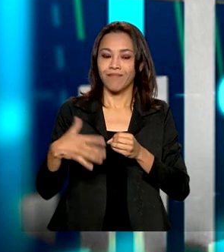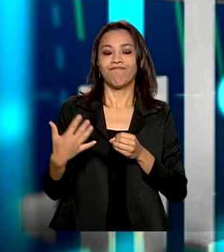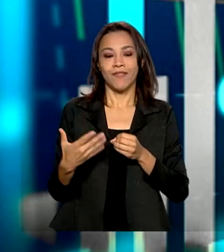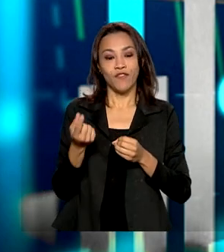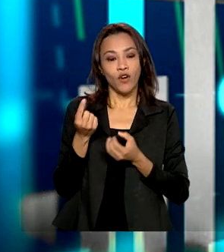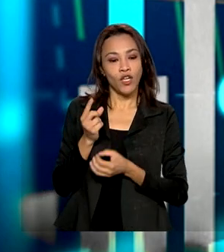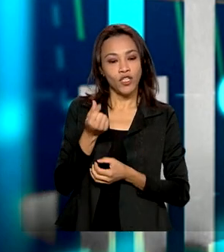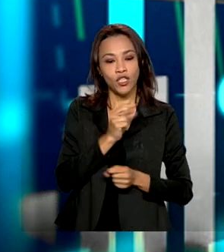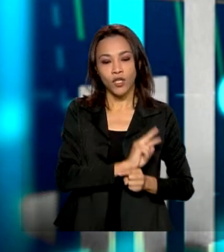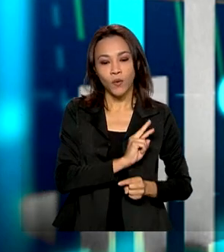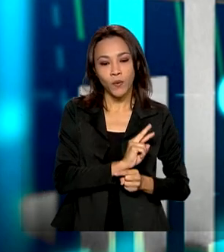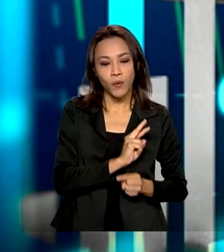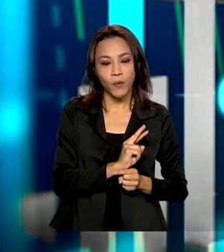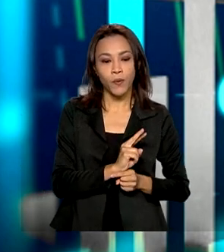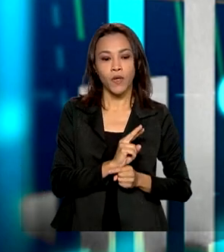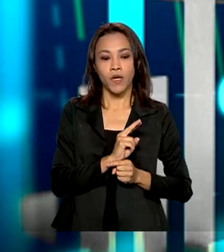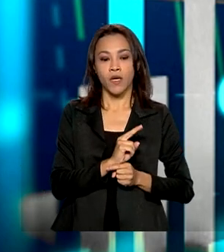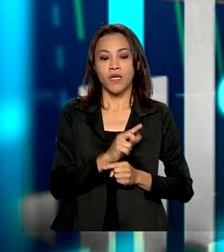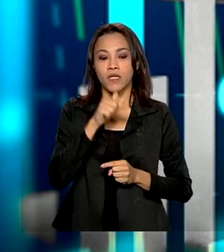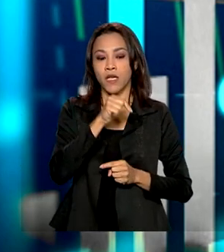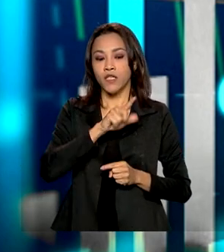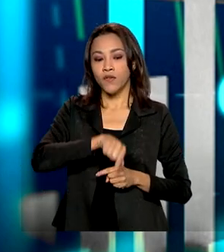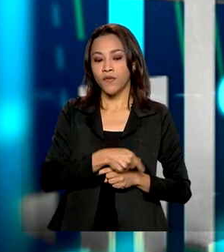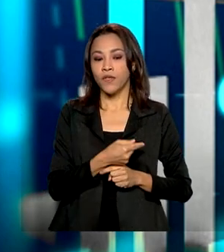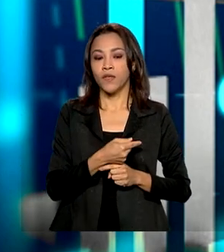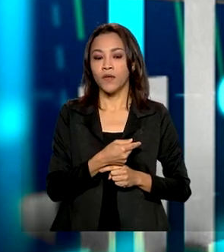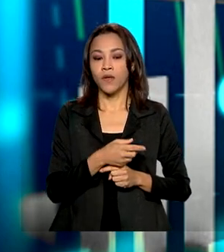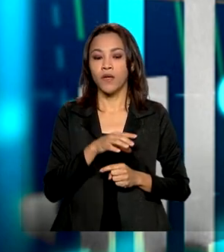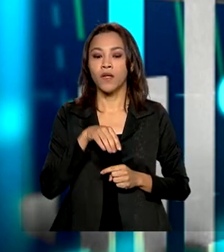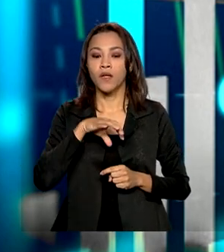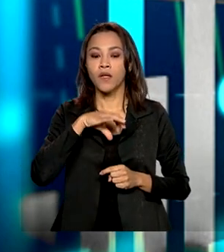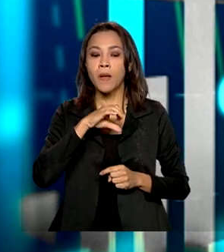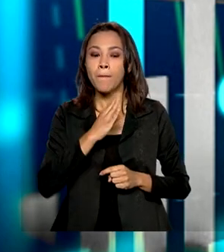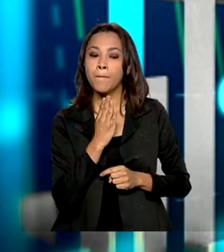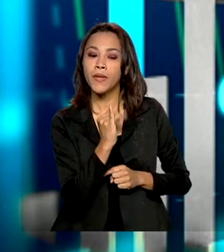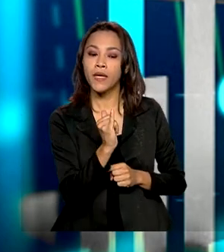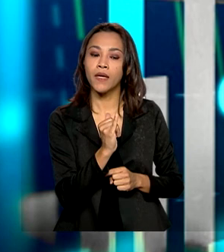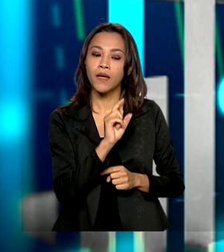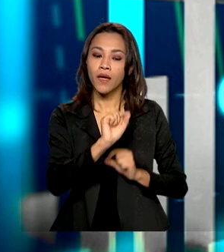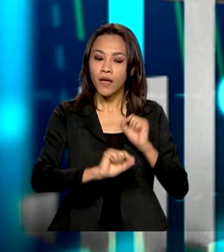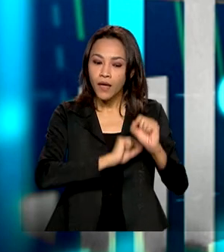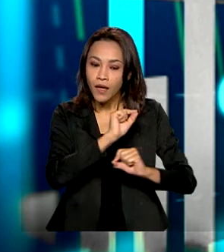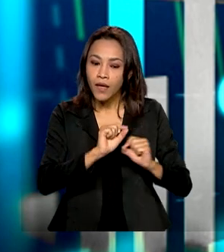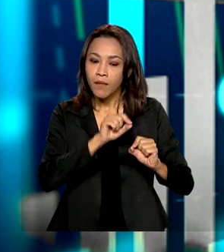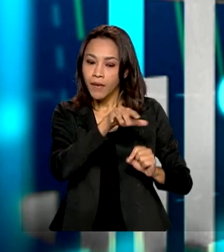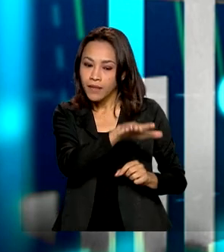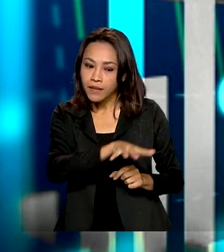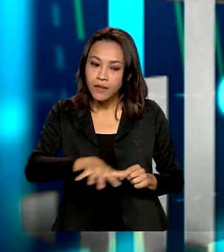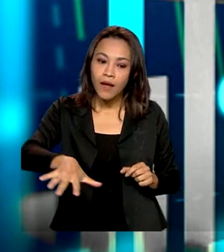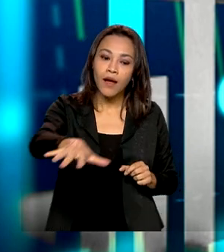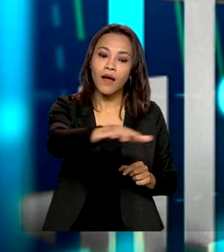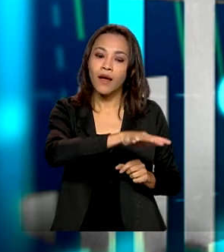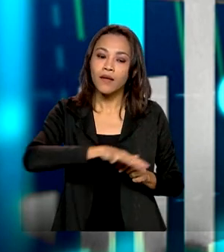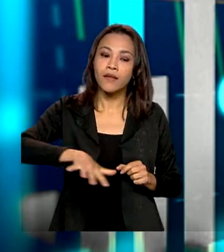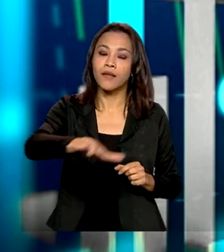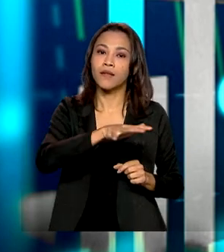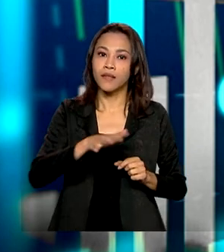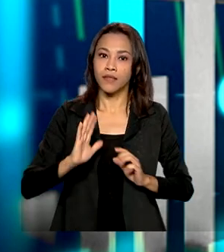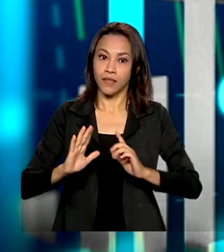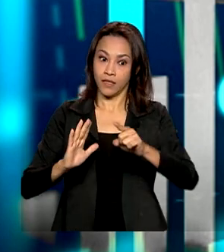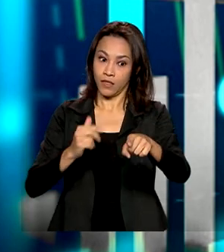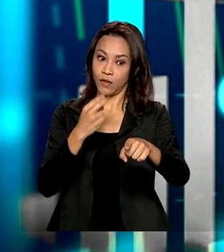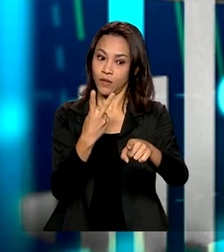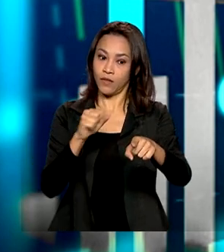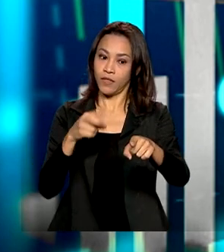de R$ 19,7 bilhões, apenas para aplicação de saneamento, contra, como nós vimos, R 278 bilhões para residências,